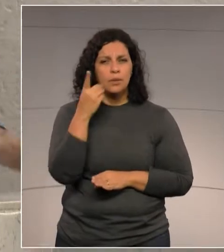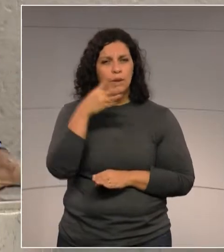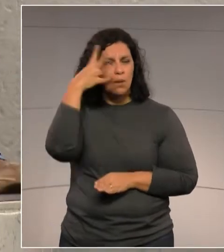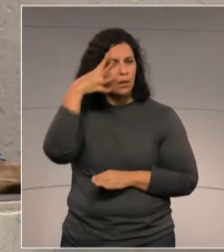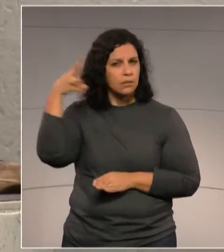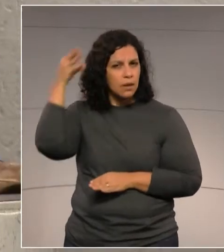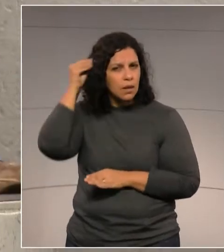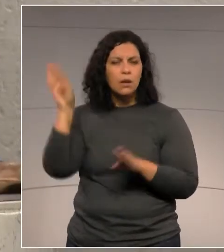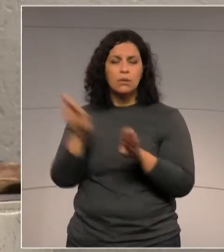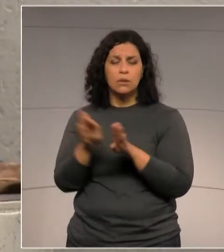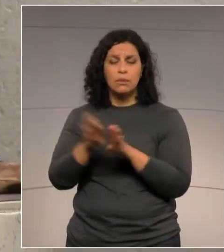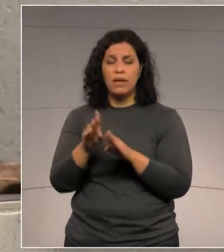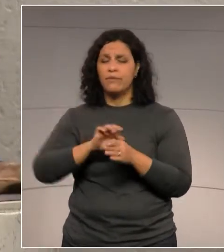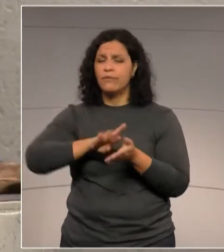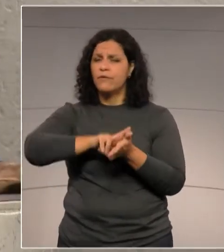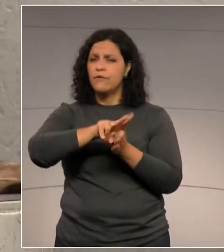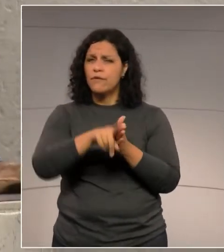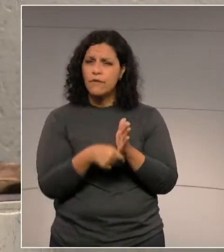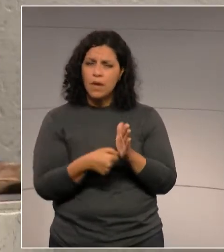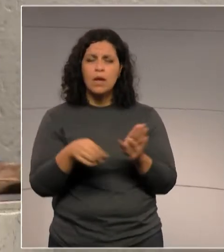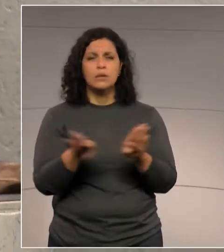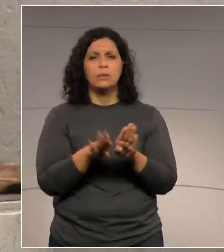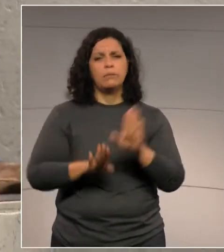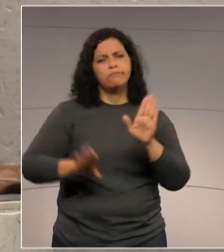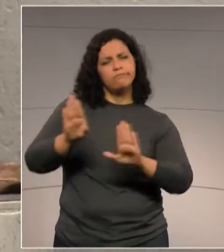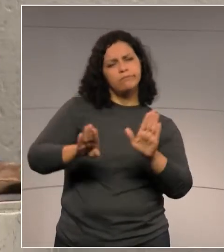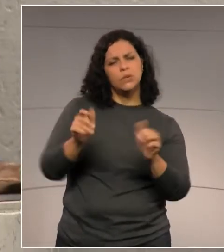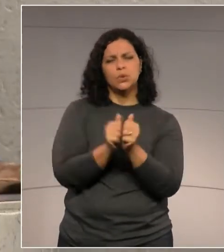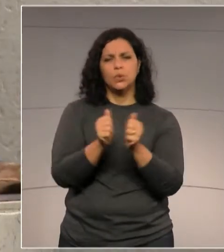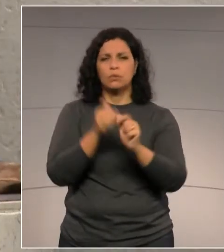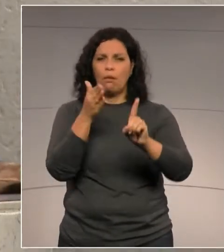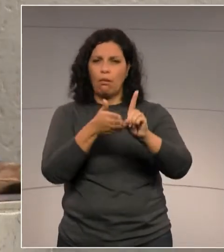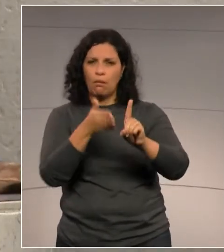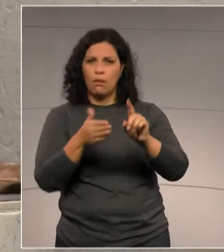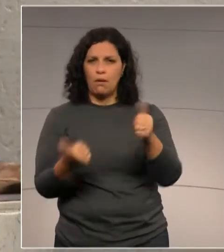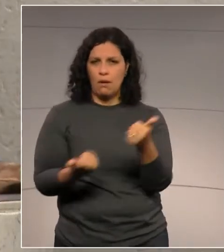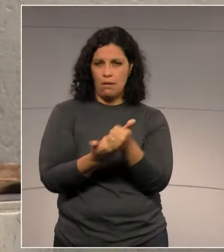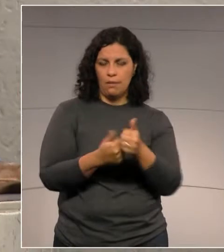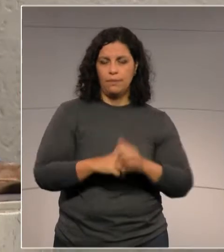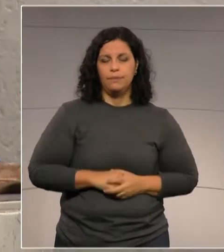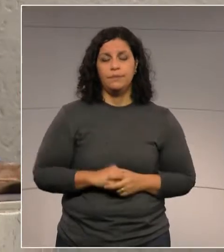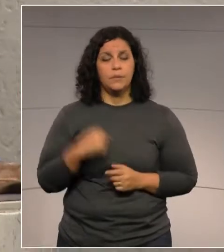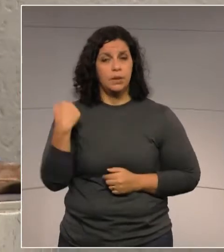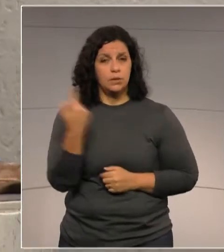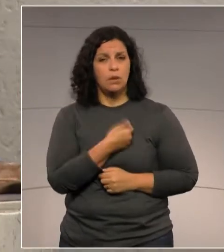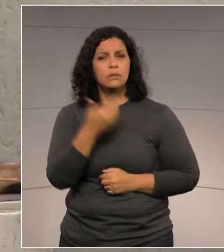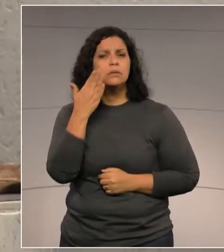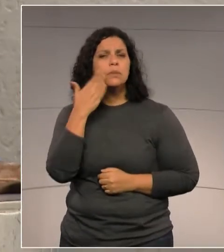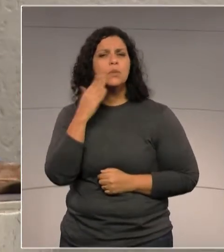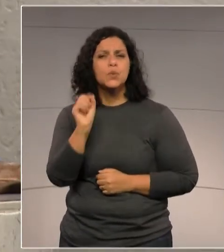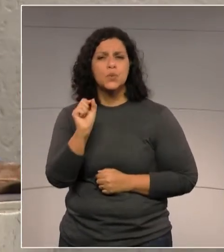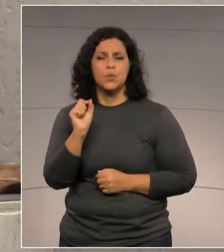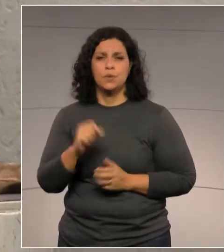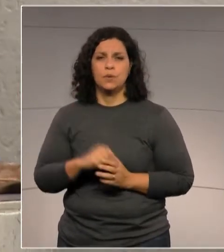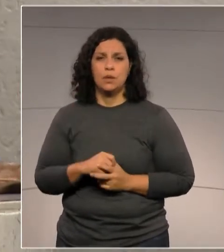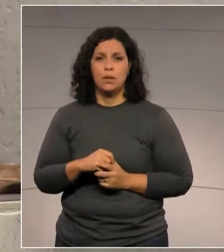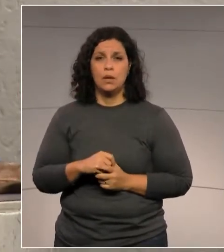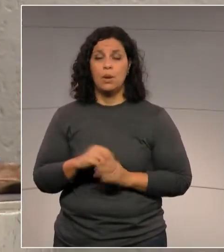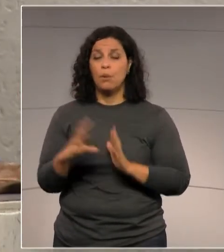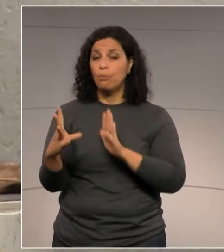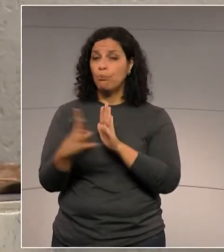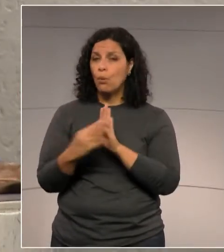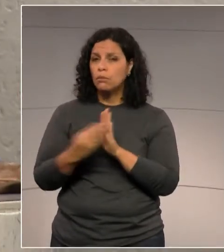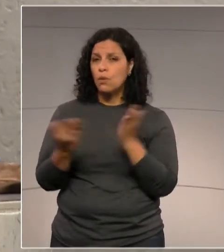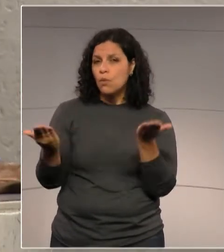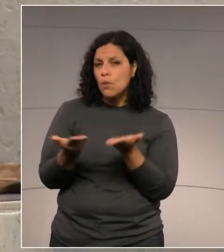outros parlamentares que apartearam os oradores. Mas nós sabemos, a solução, pelo modelo